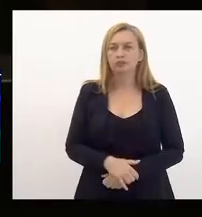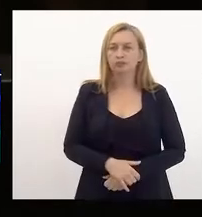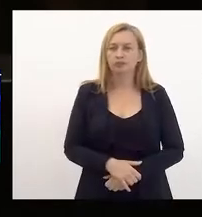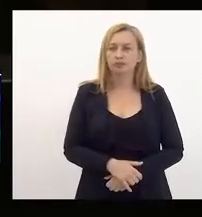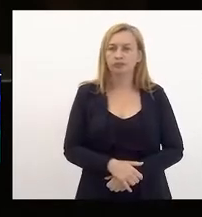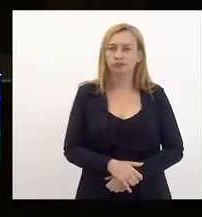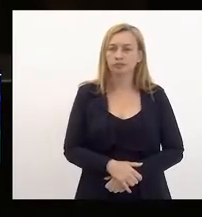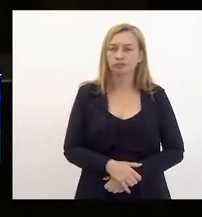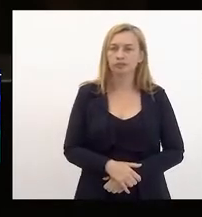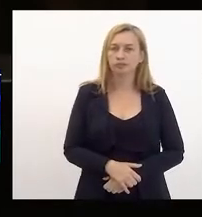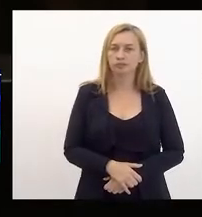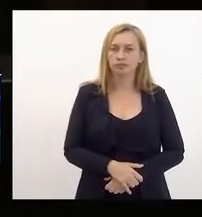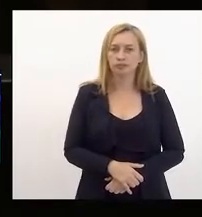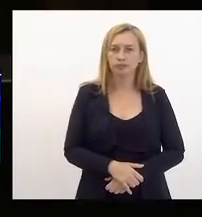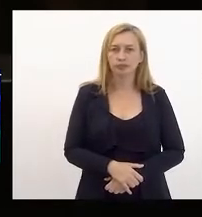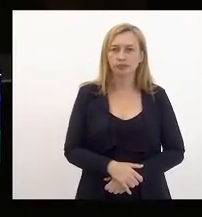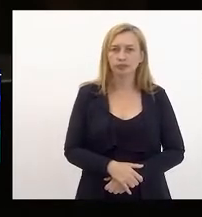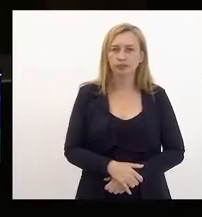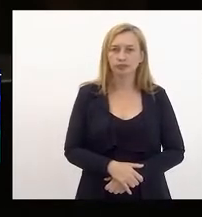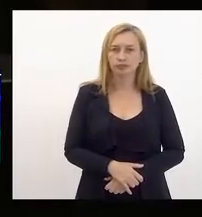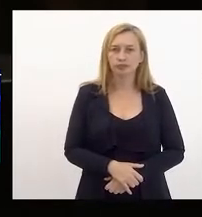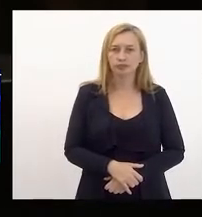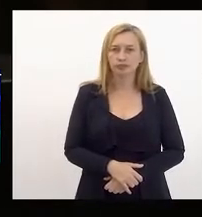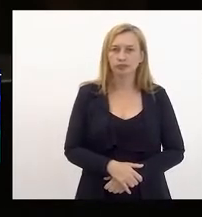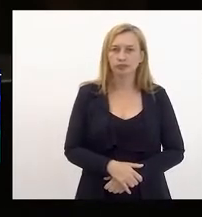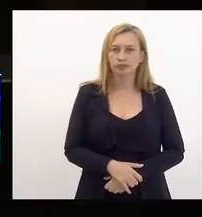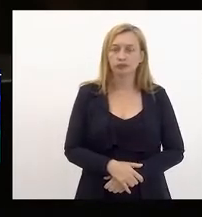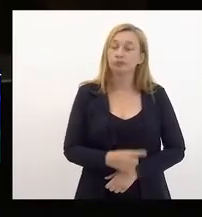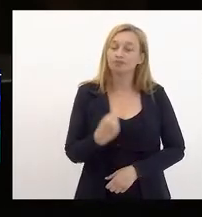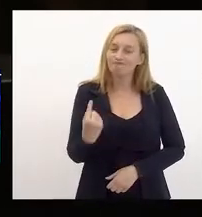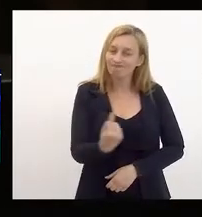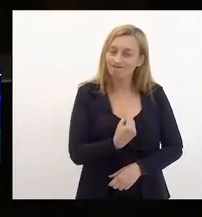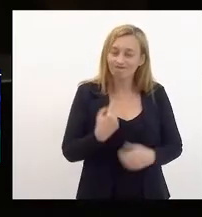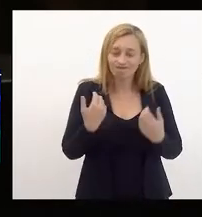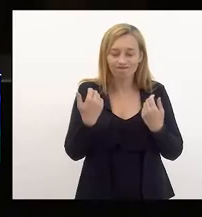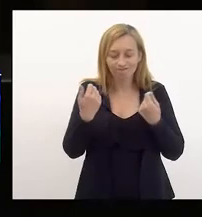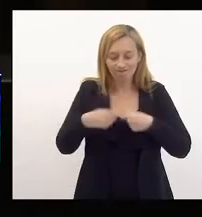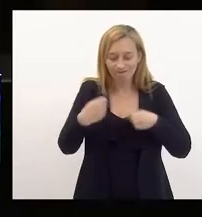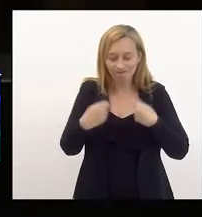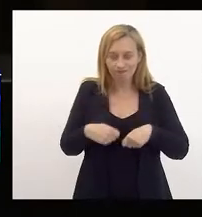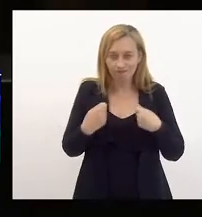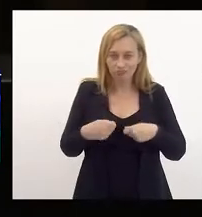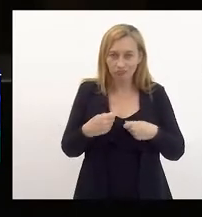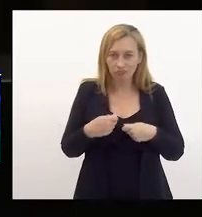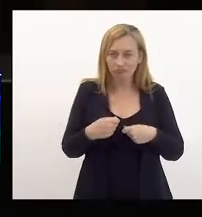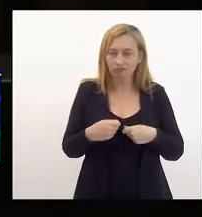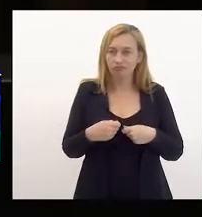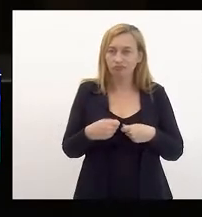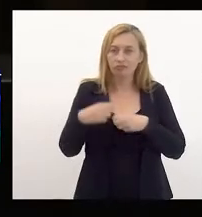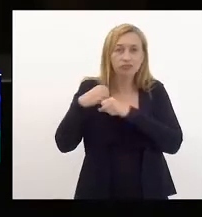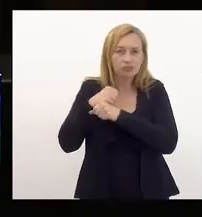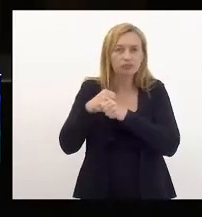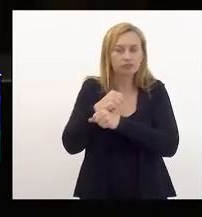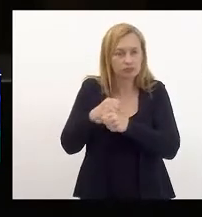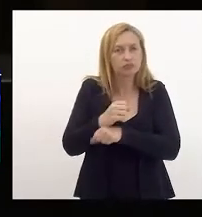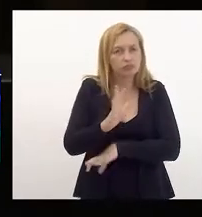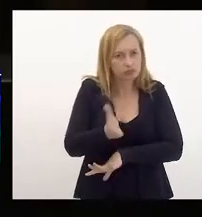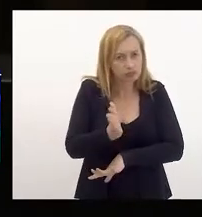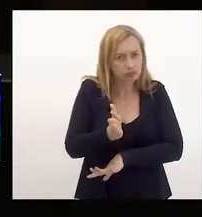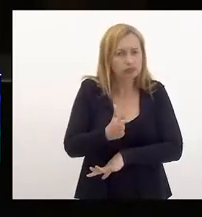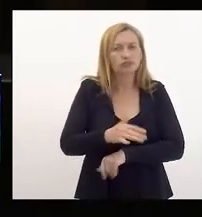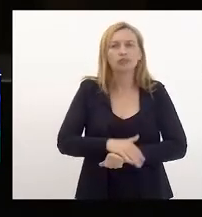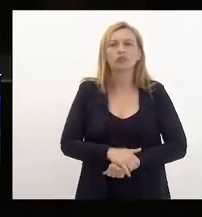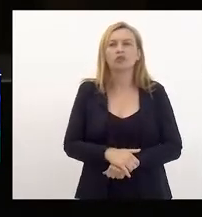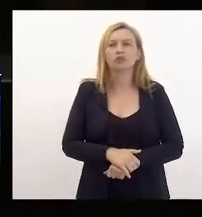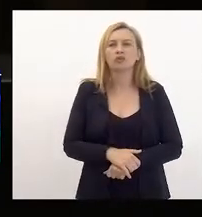Nós estamos carentes, e não é de hoje, é de muito tempo, exatamente de